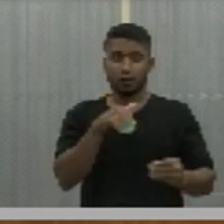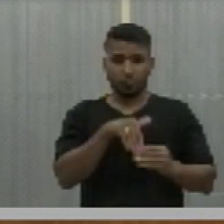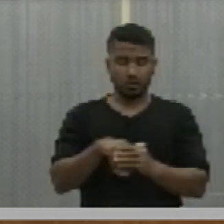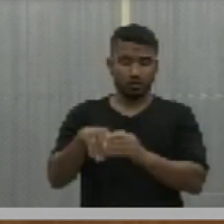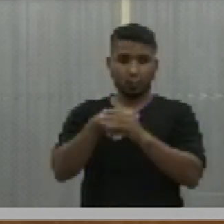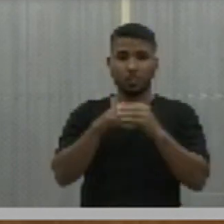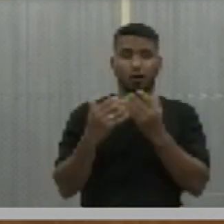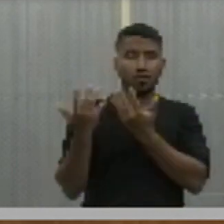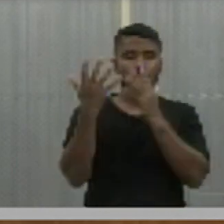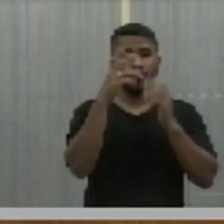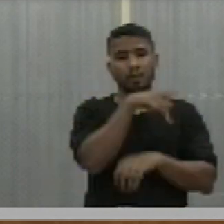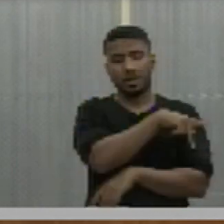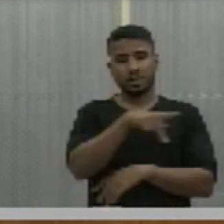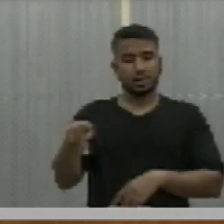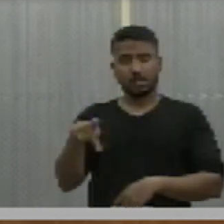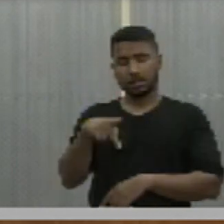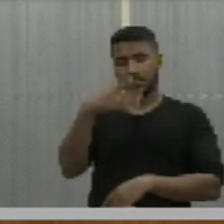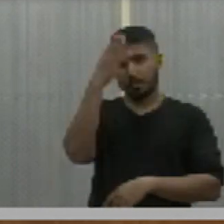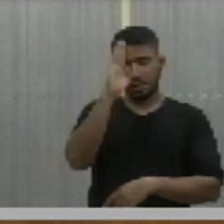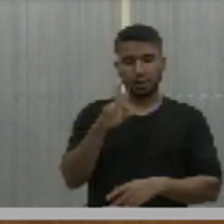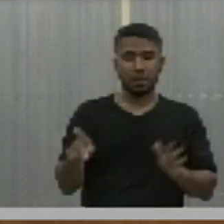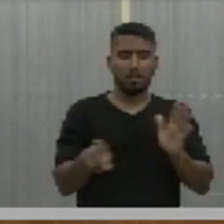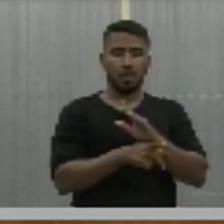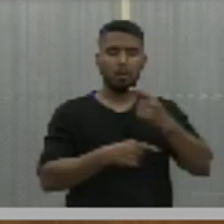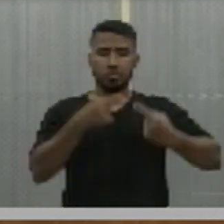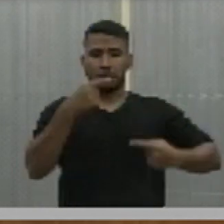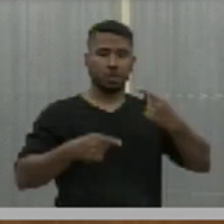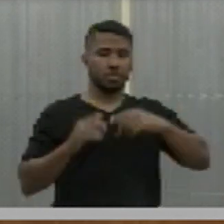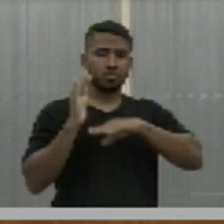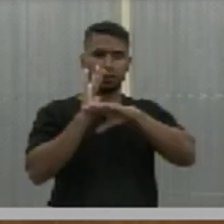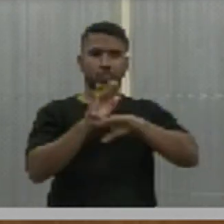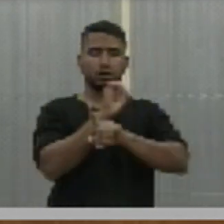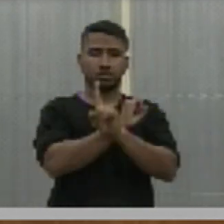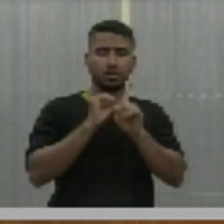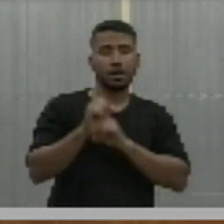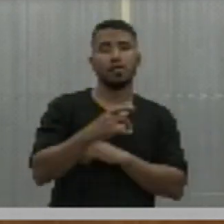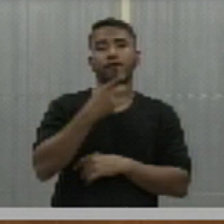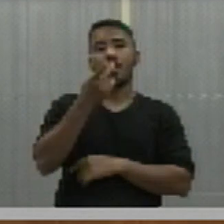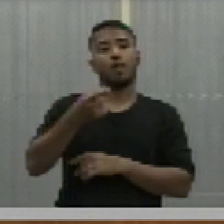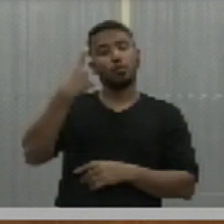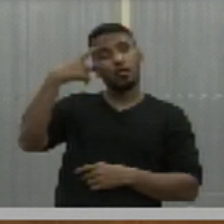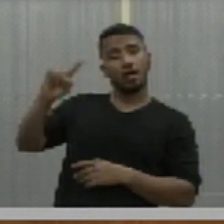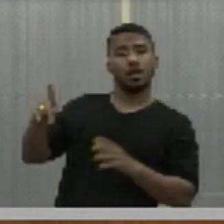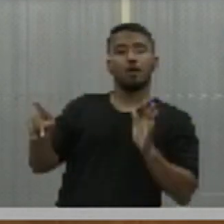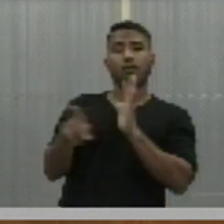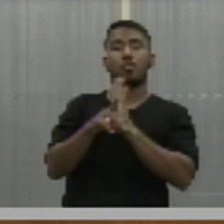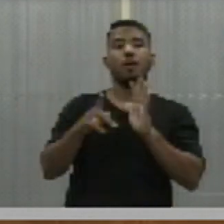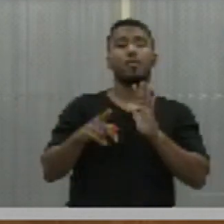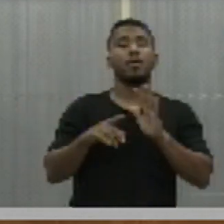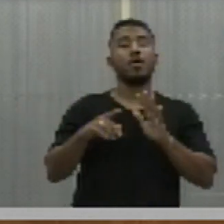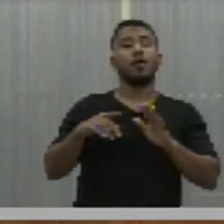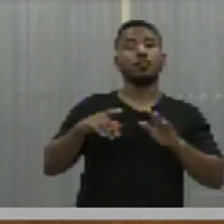voto levou ao presidente da República pelas políticas públicas anunciadas no dia do trabalhador.